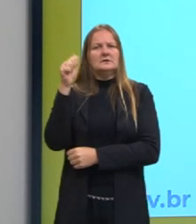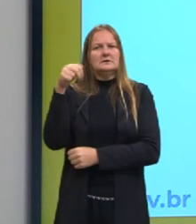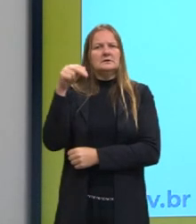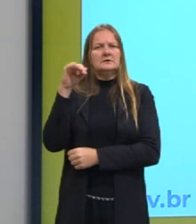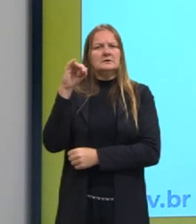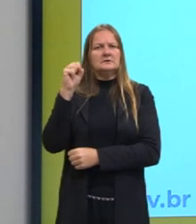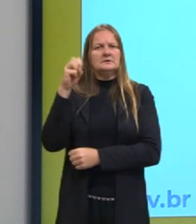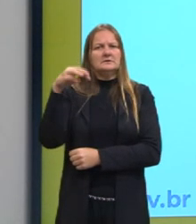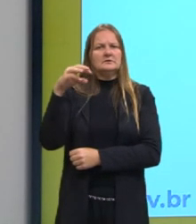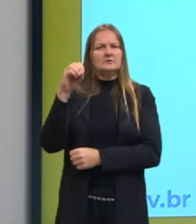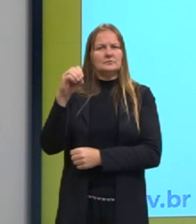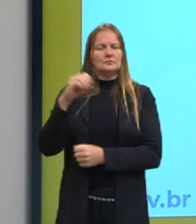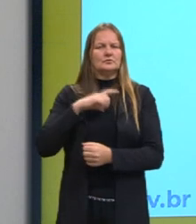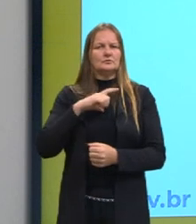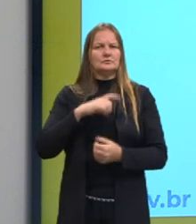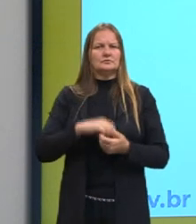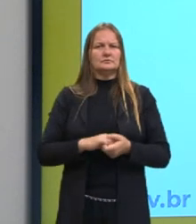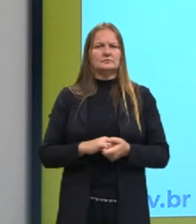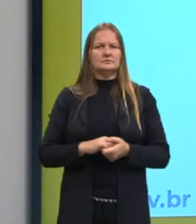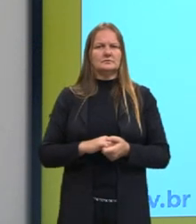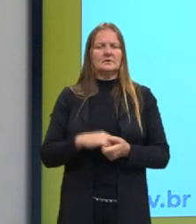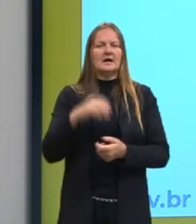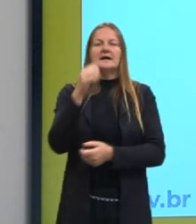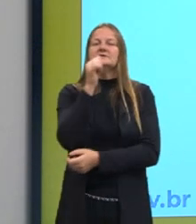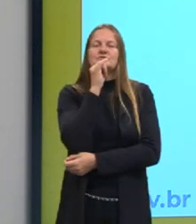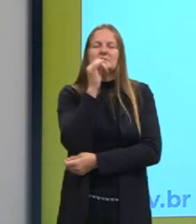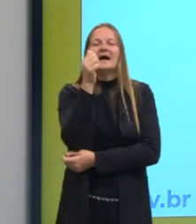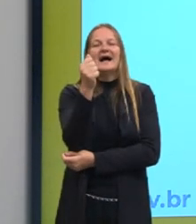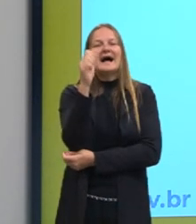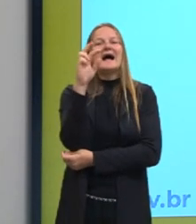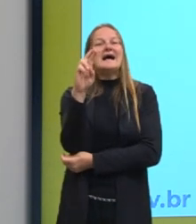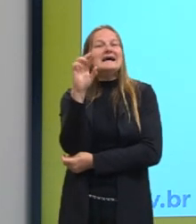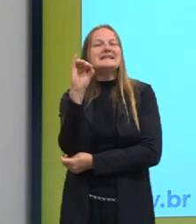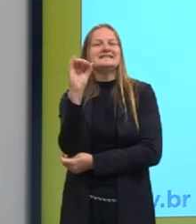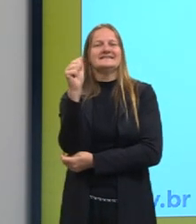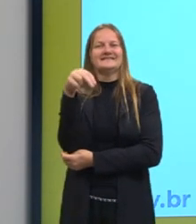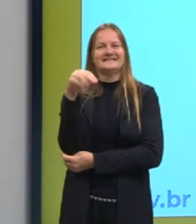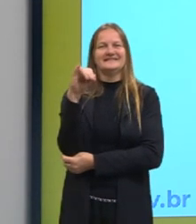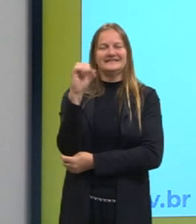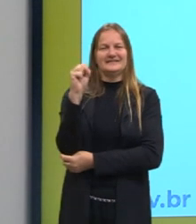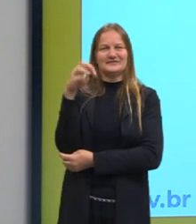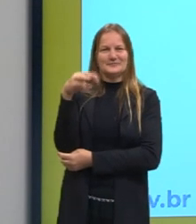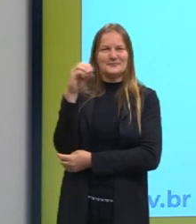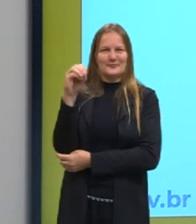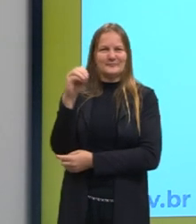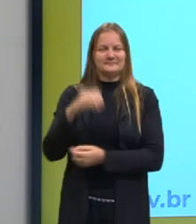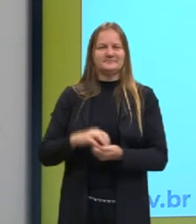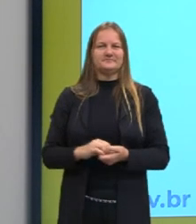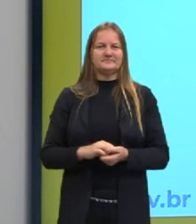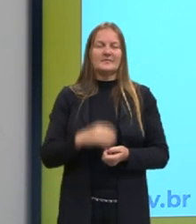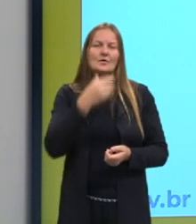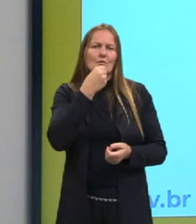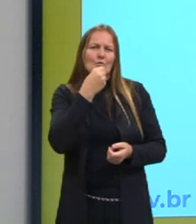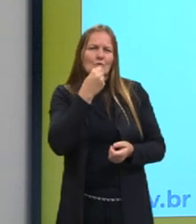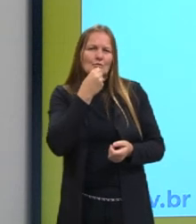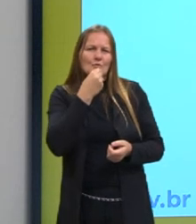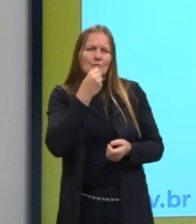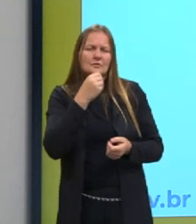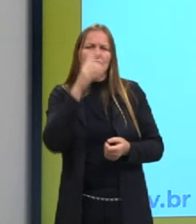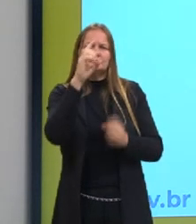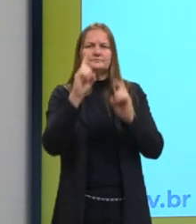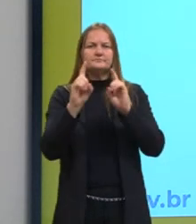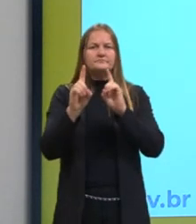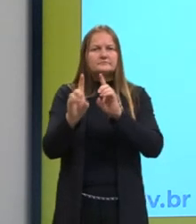Bispo Ário, não tem a ver com os arianos lá da Segunda Guerra Mundial. Não. O arianismo, ele era uma doutrina que